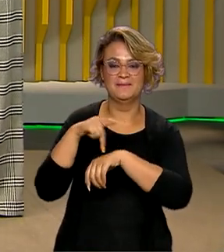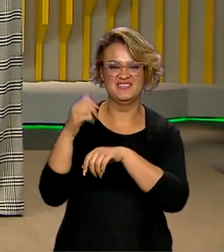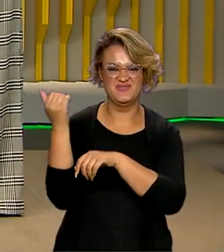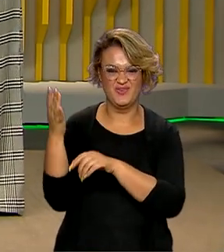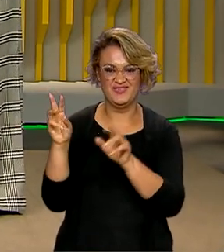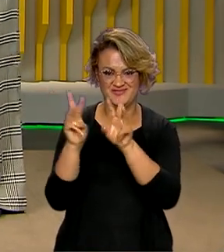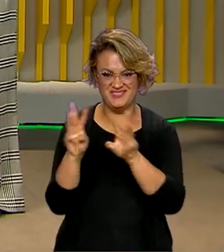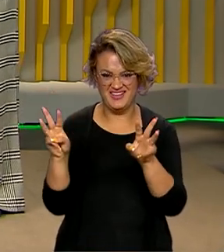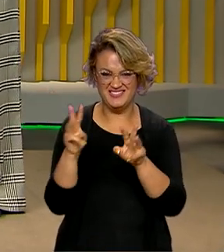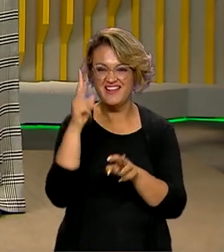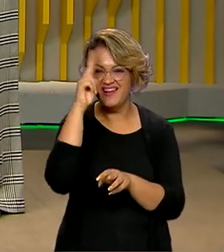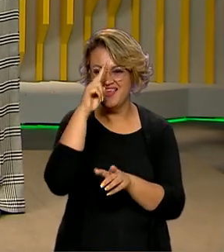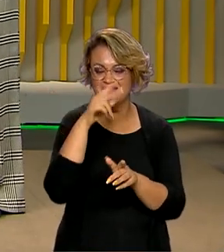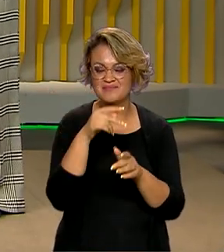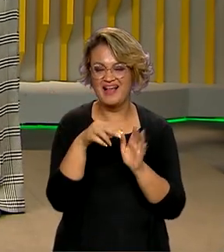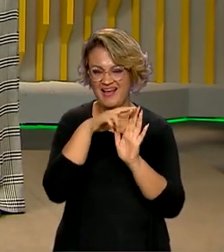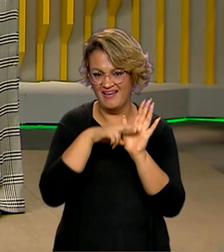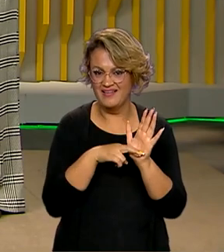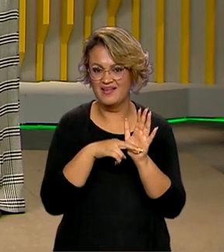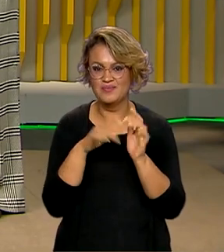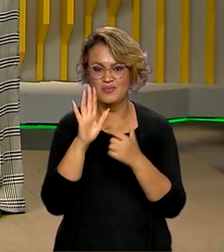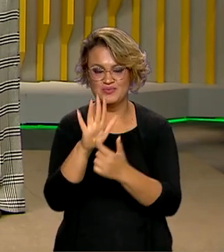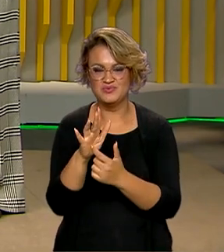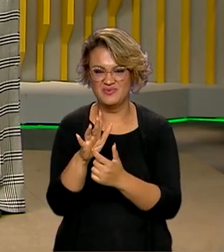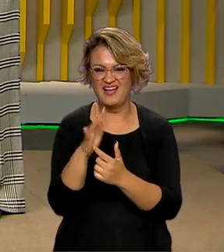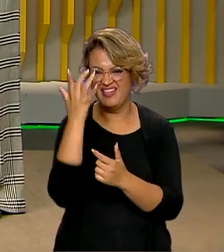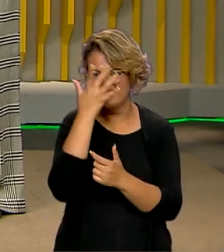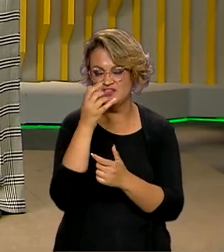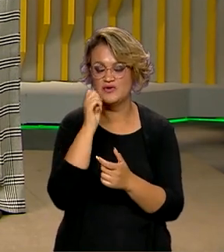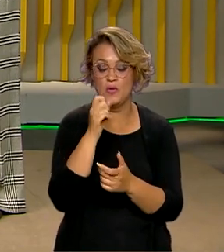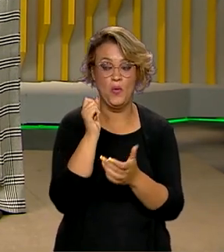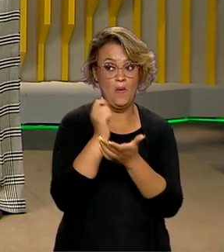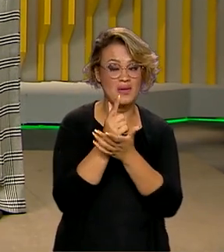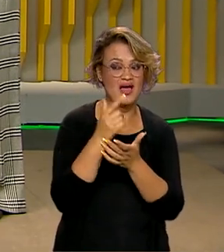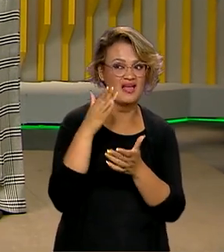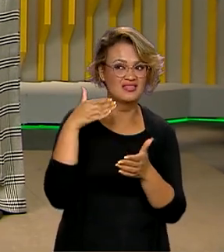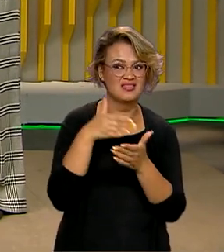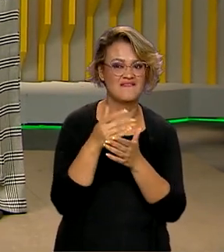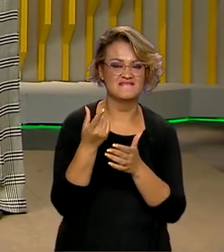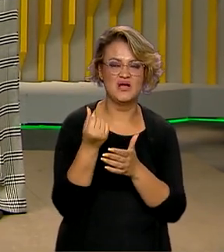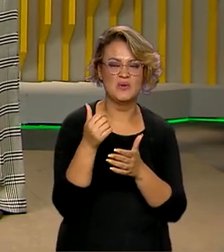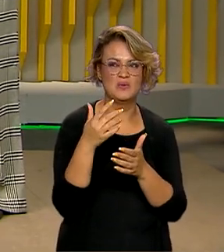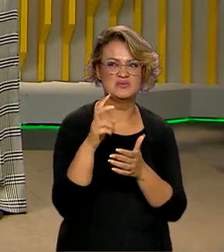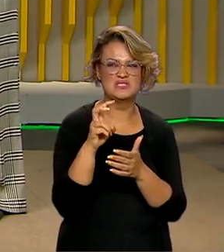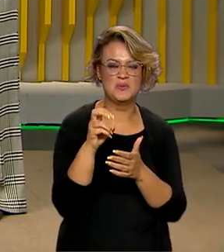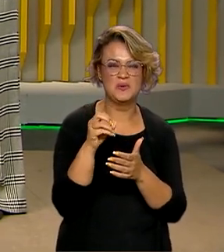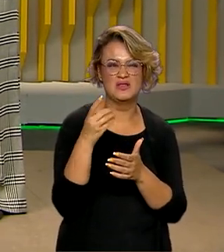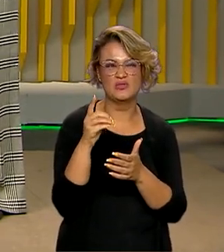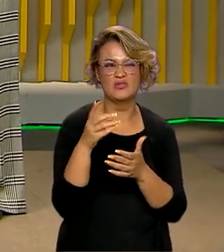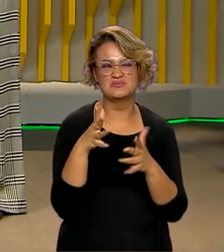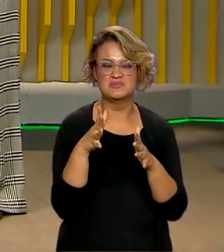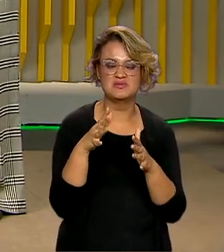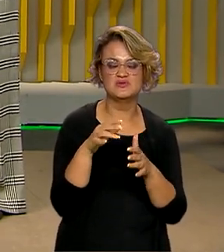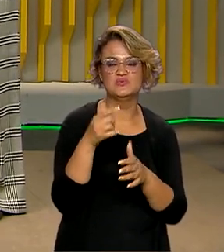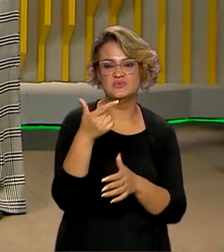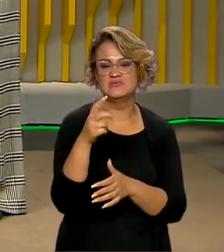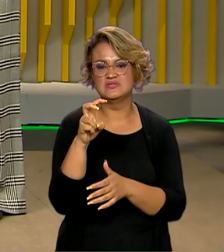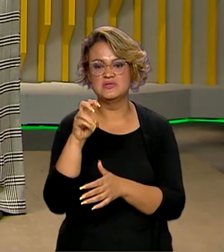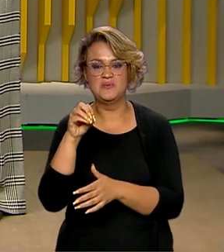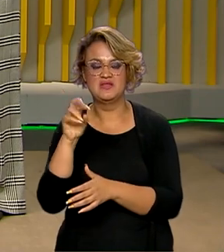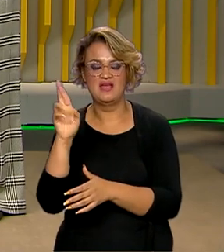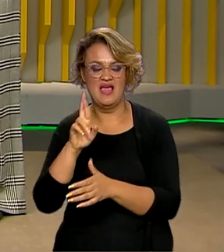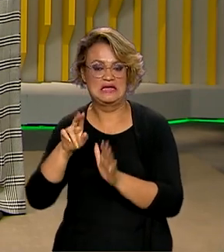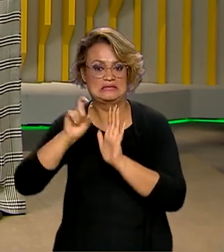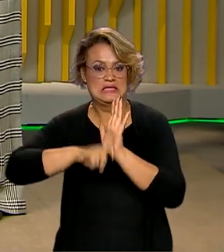se lembra, Ana, daquela regra que foi apresentada, dizendo que compras até 50 dólares, o que dá mais ou menos 250 reais, não seriam